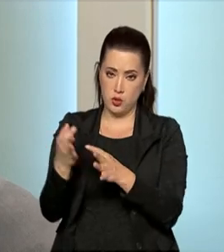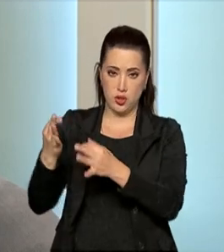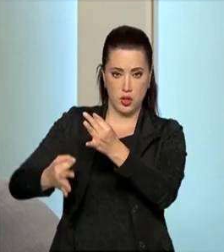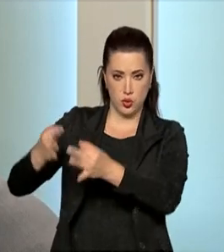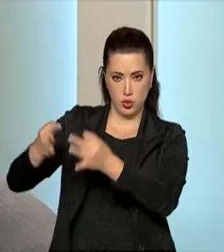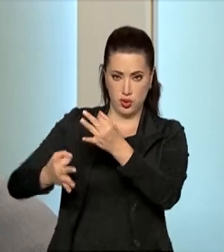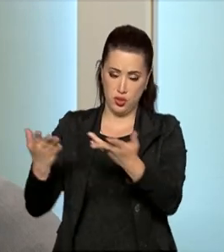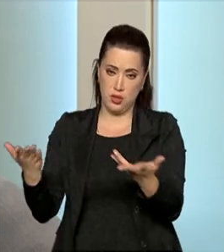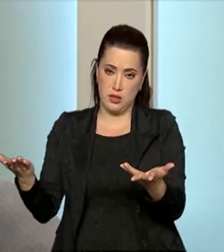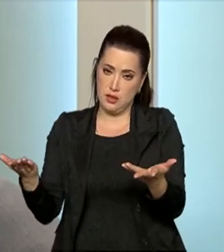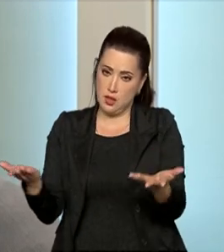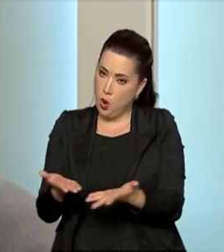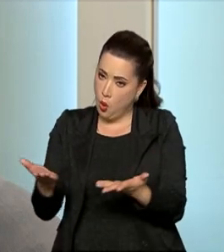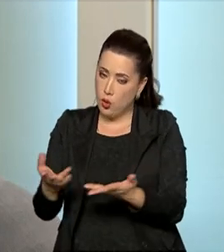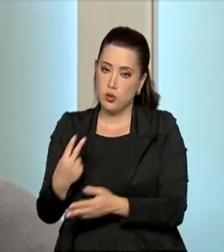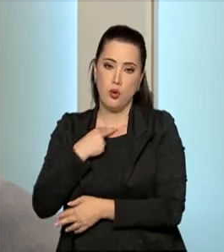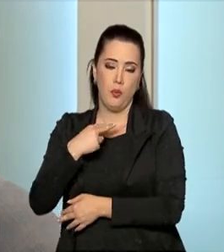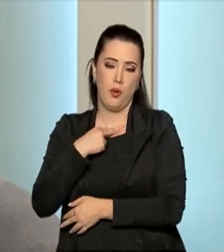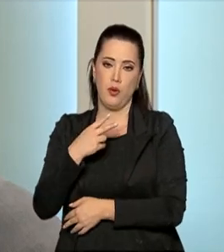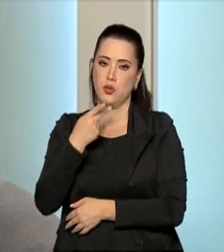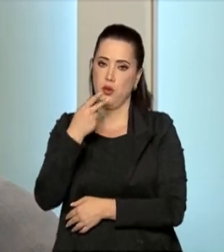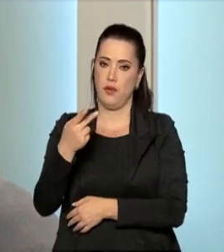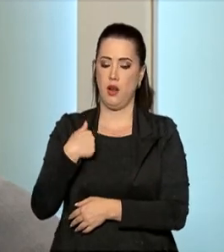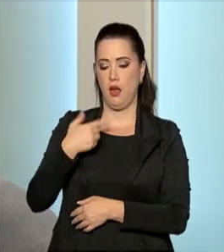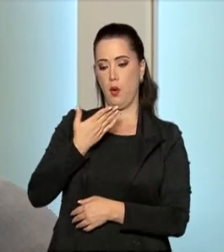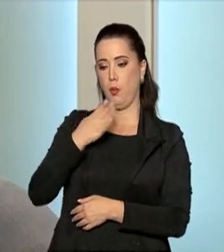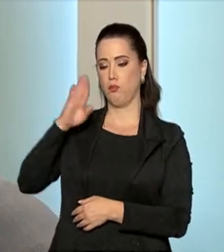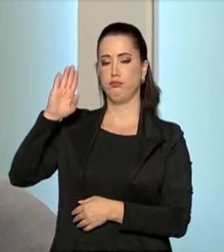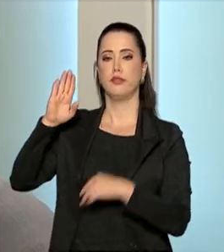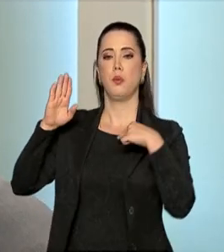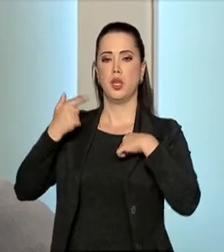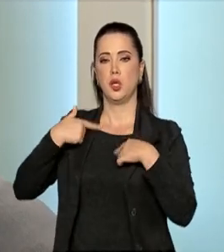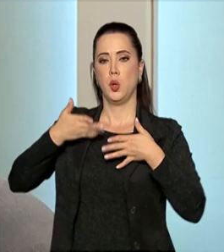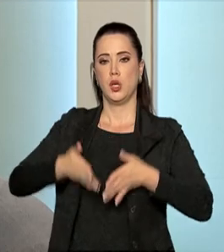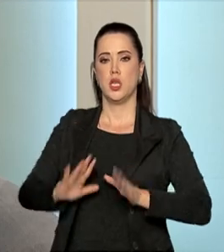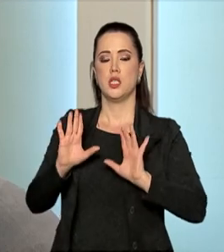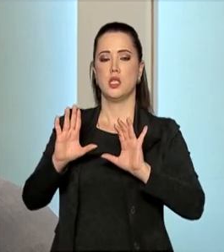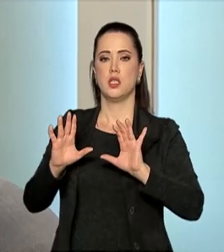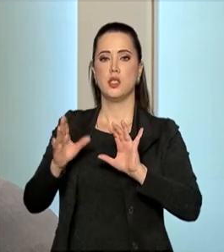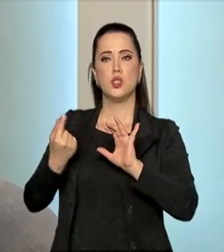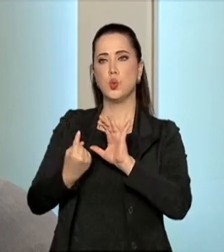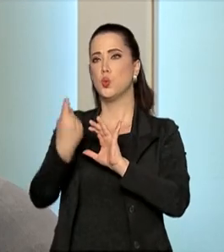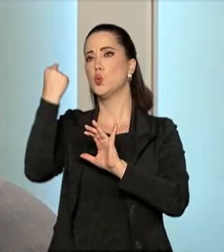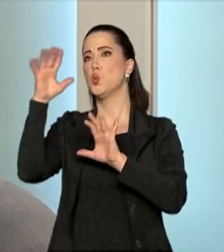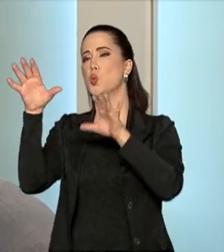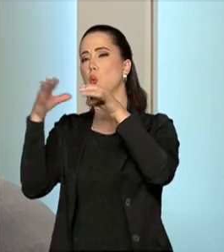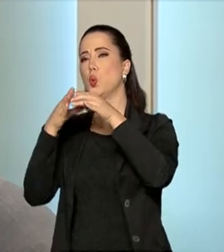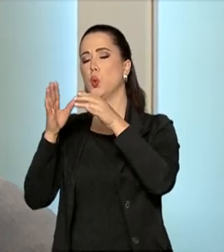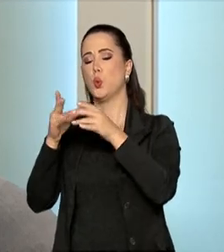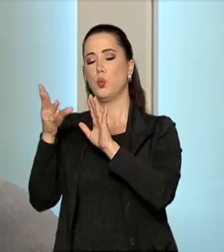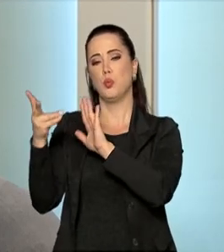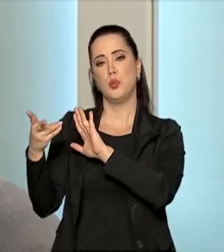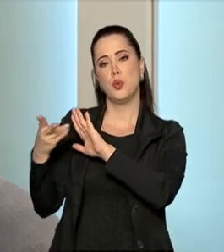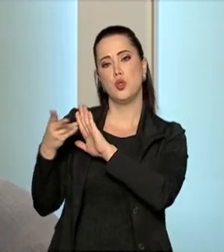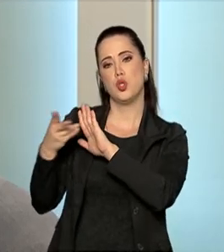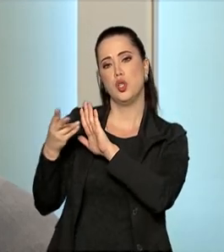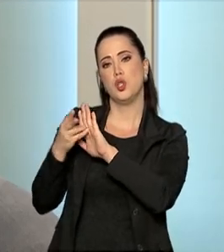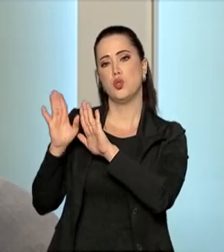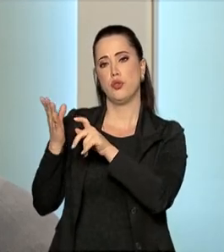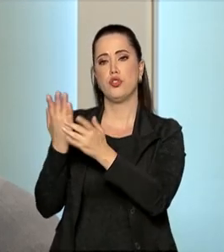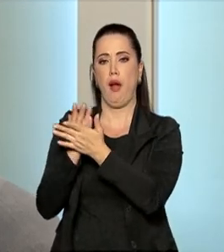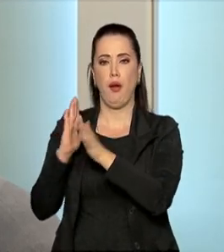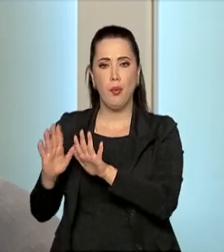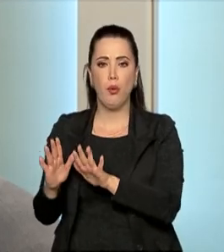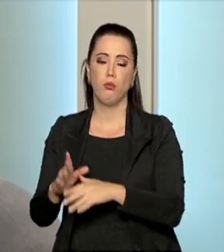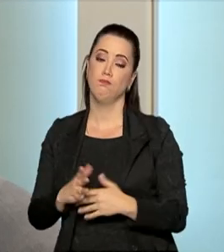foram extintas e que pretendem, com base apenas na autodeclaração, obter benefícios governamentais, seja em cotas